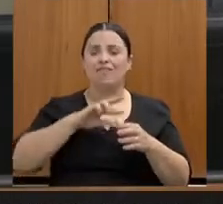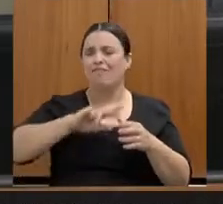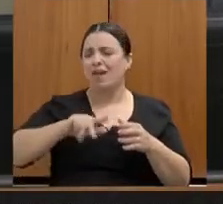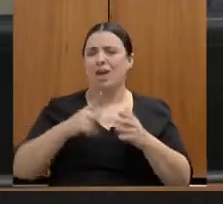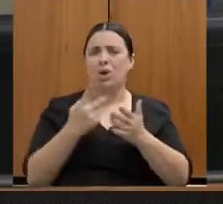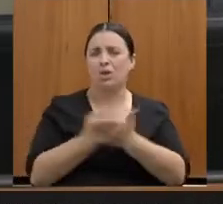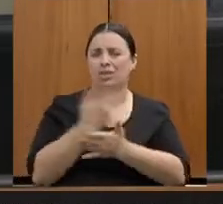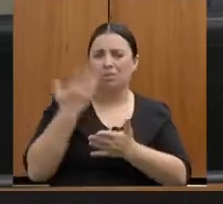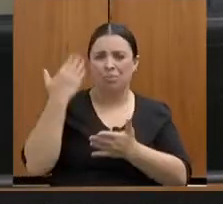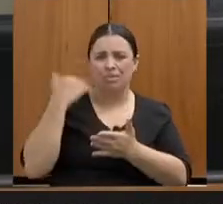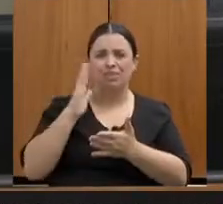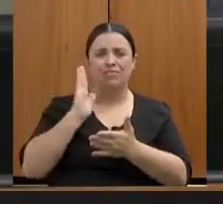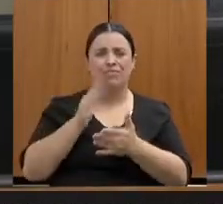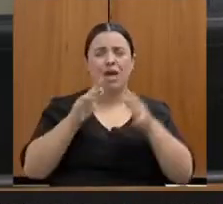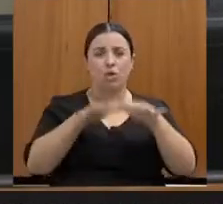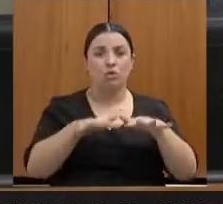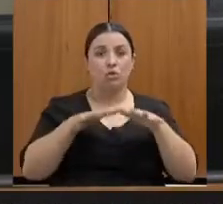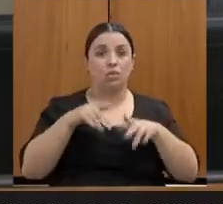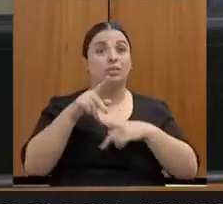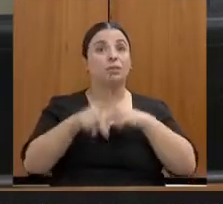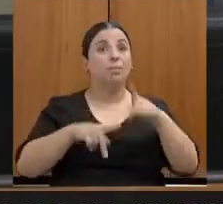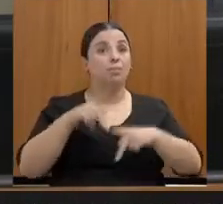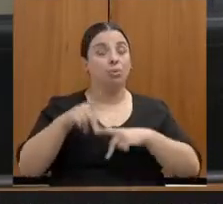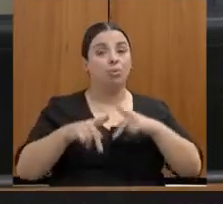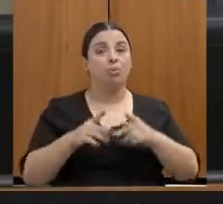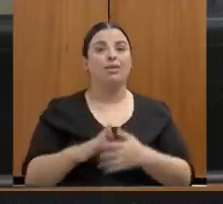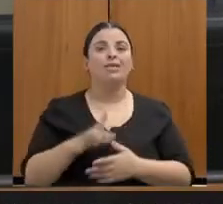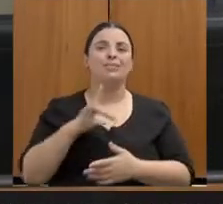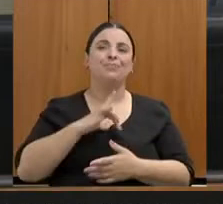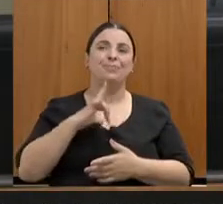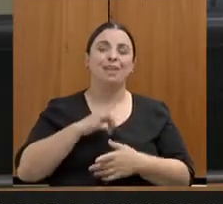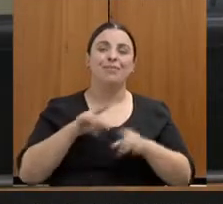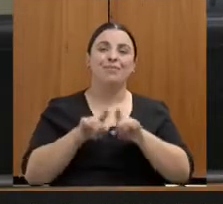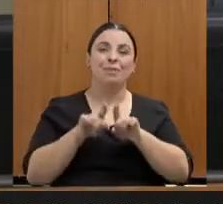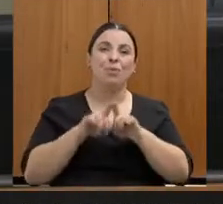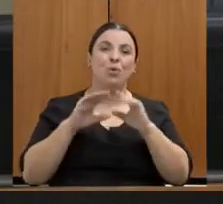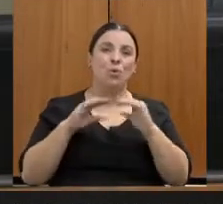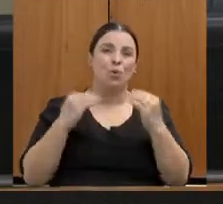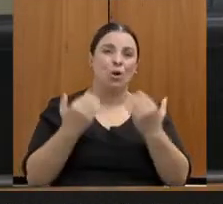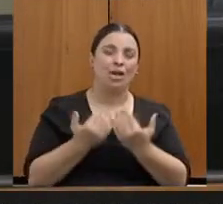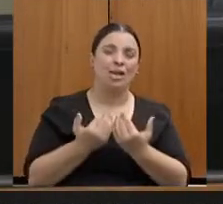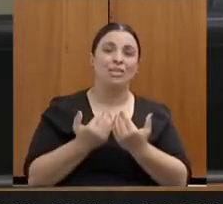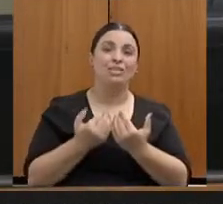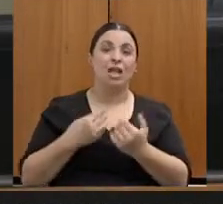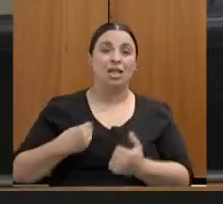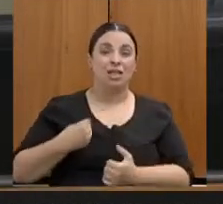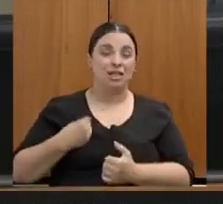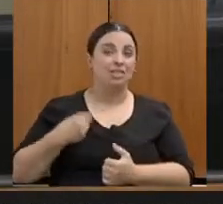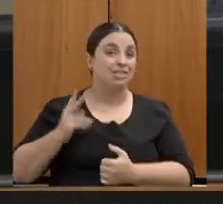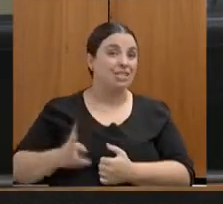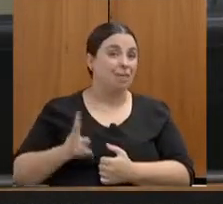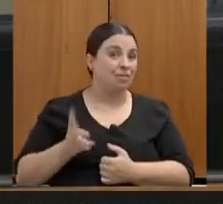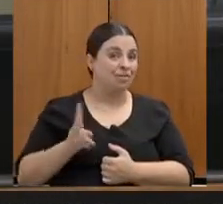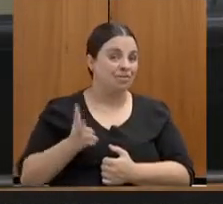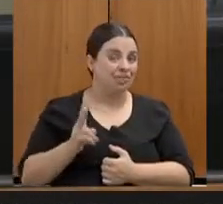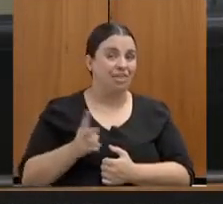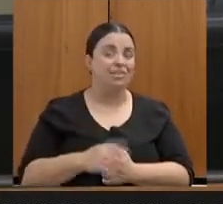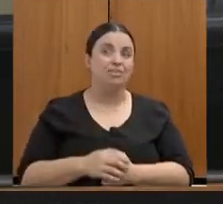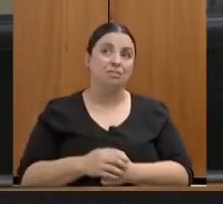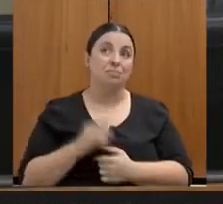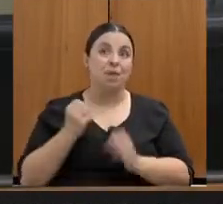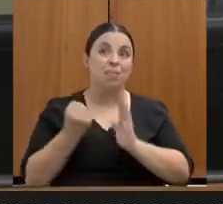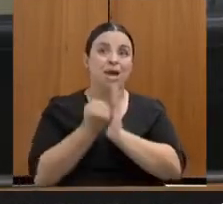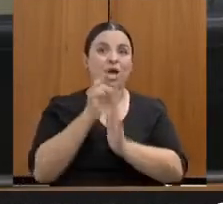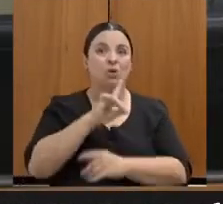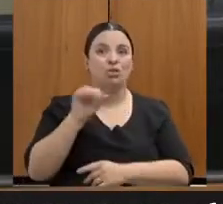fizemos uma atividade do Sempre Vivas, que é uma atividade que demarca o 8 de março, e em alguma dessas edições